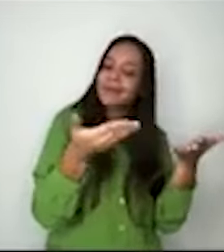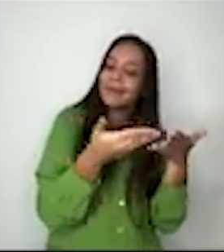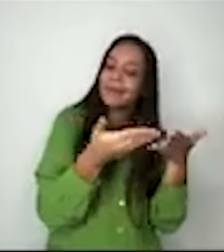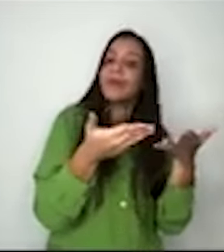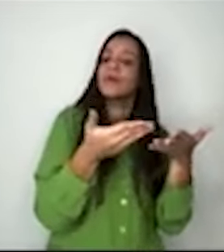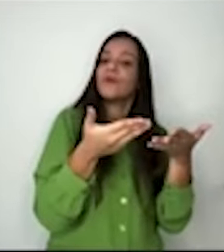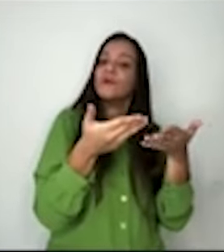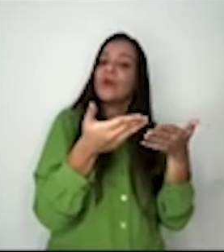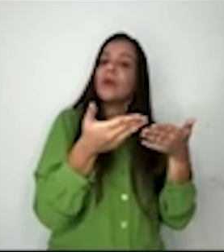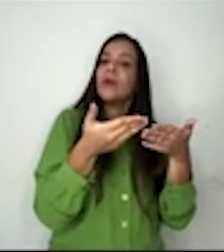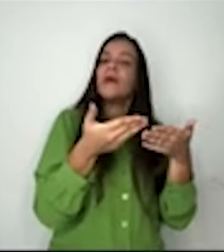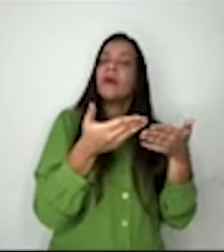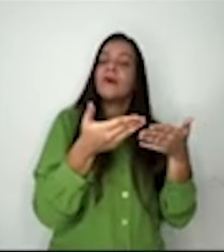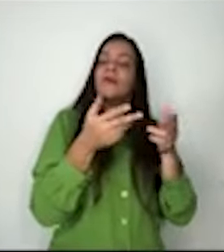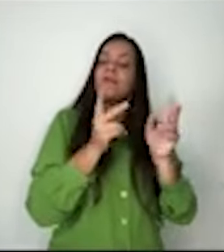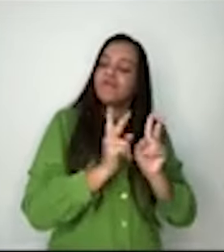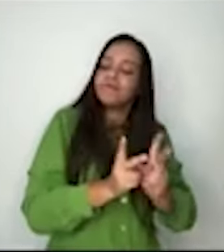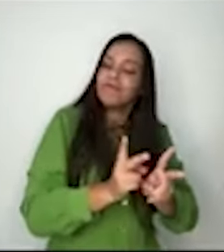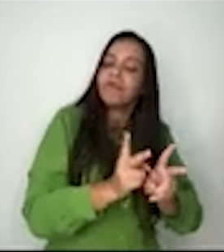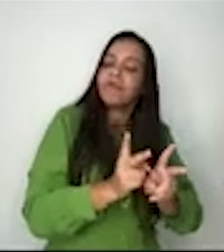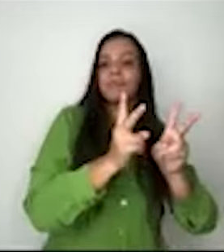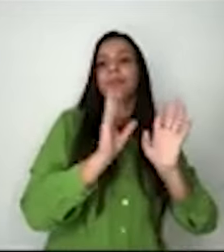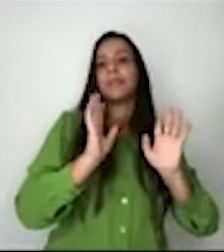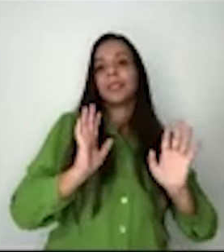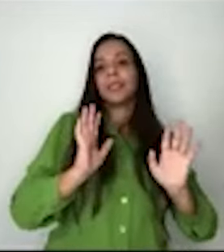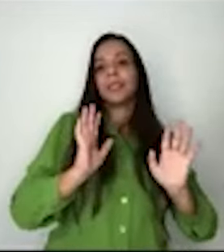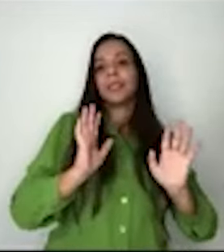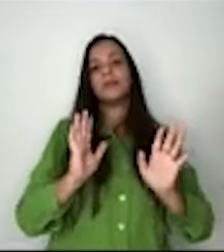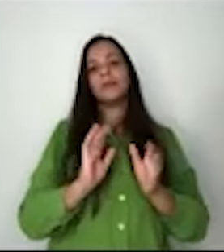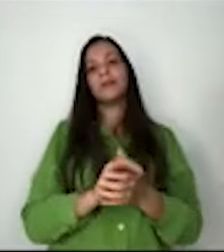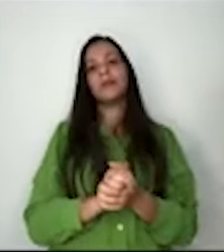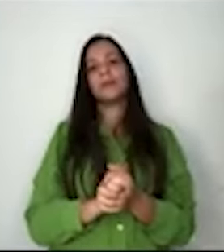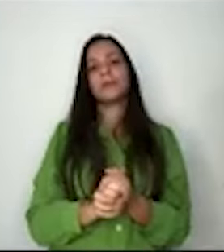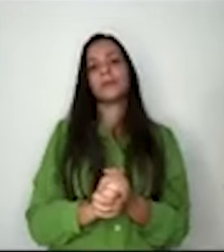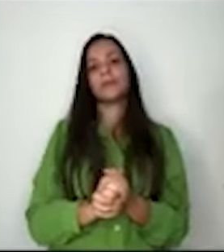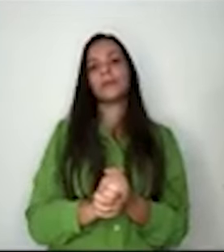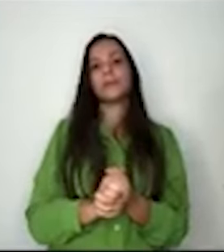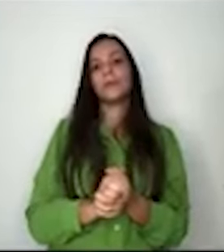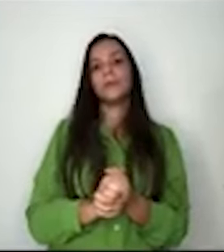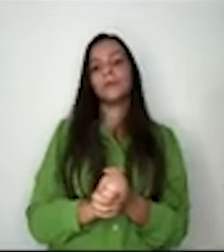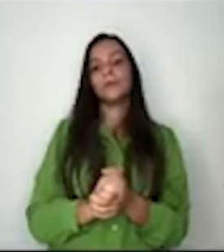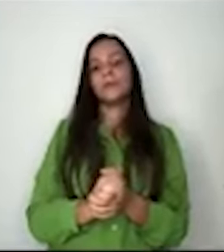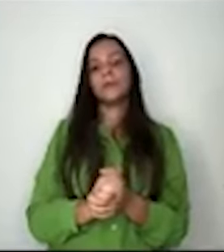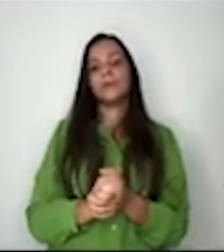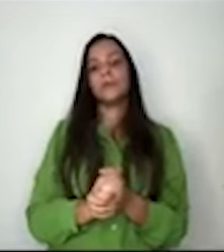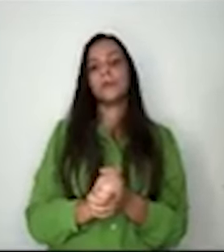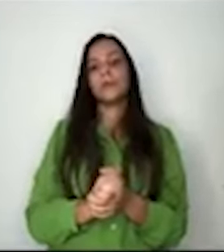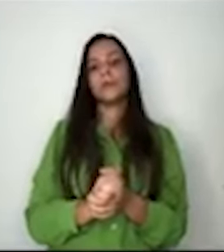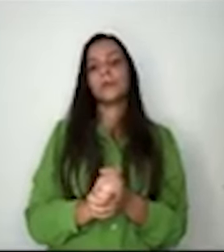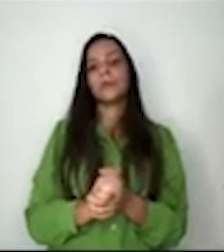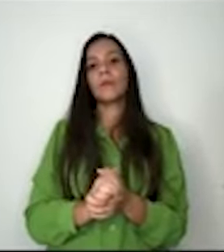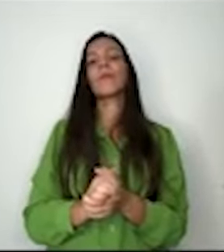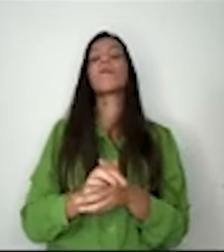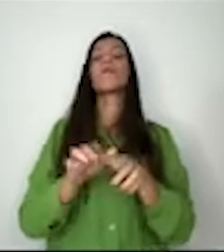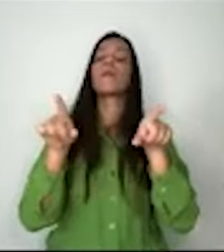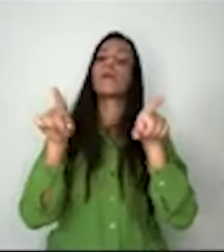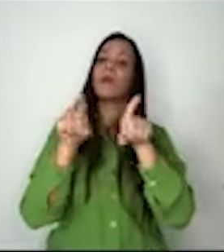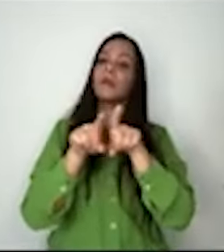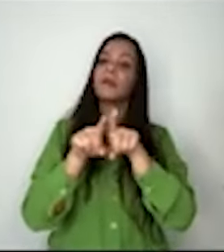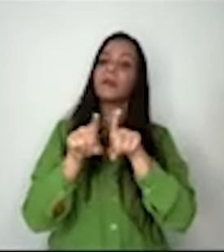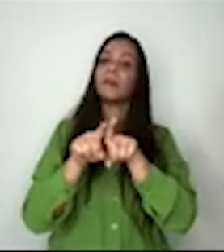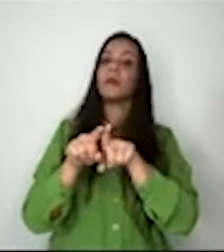da institucionalidade sob a Constituição de 1988. Segundo item de uma agenda